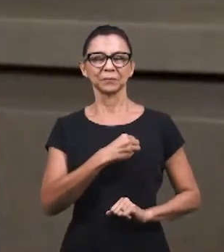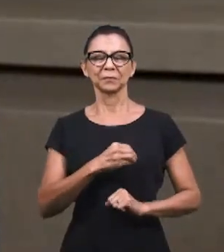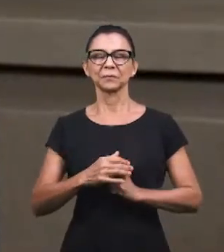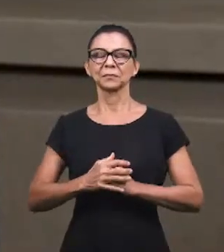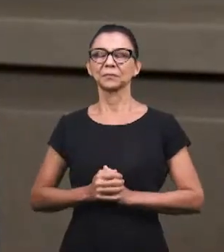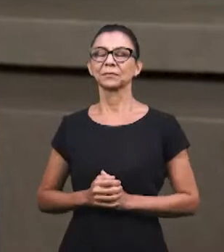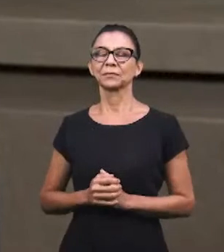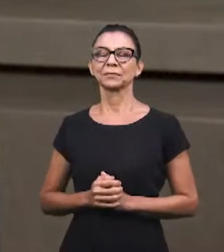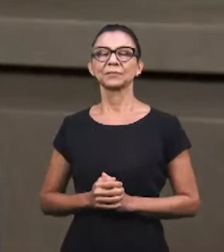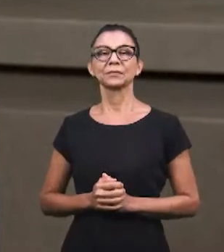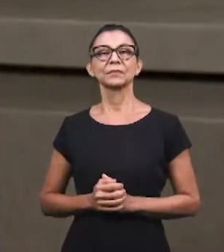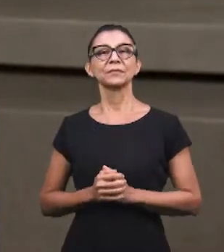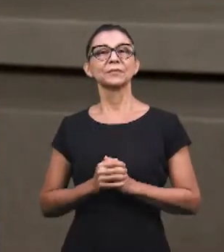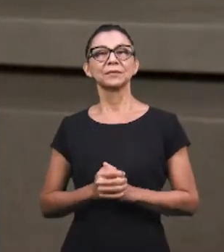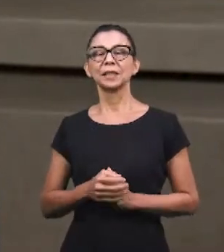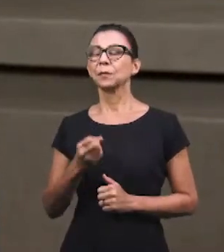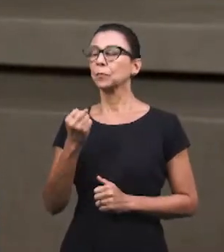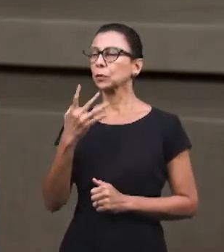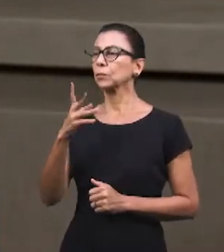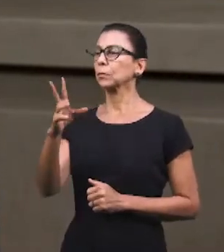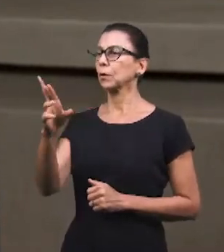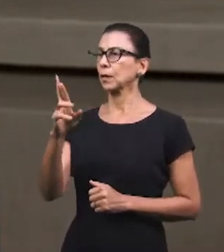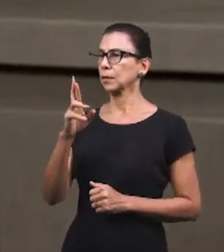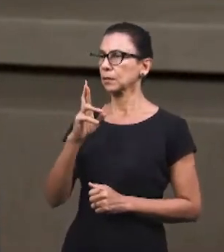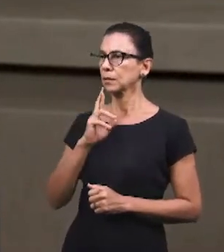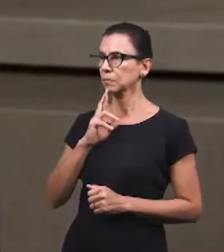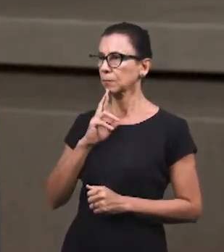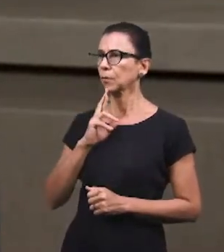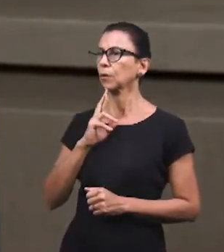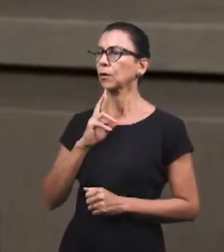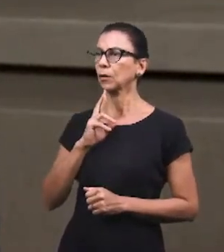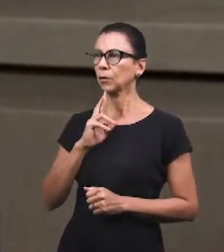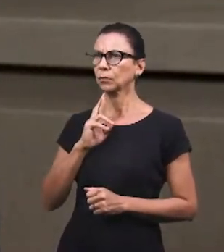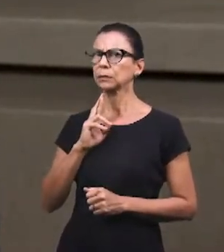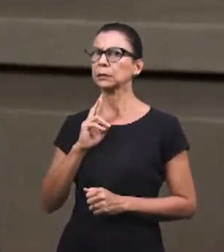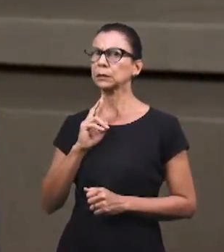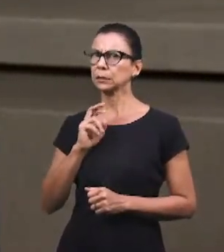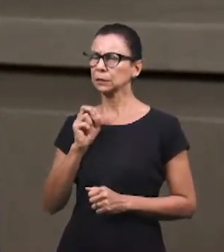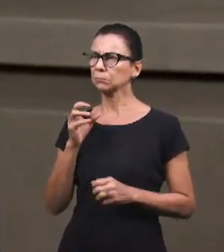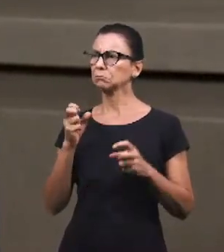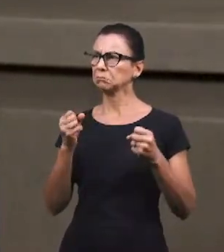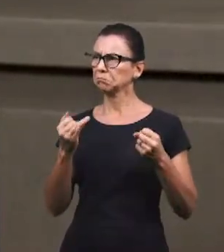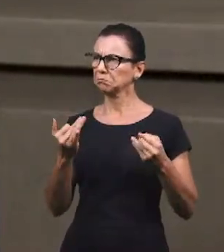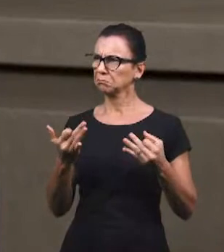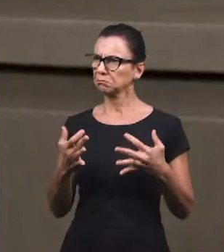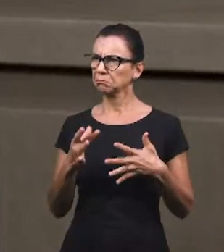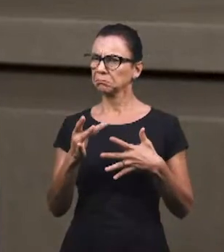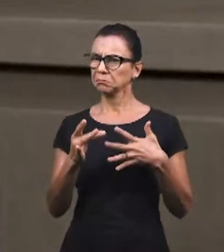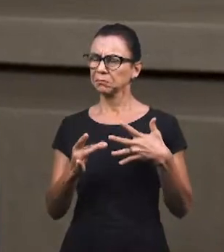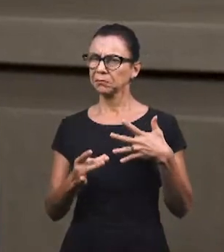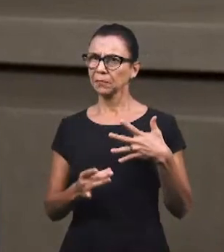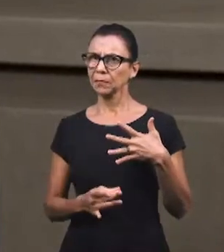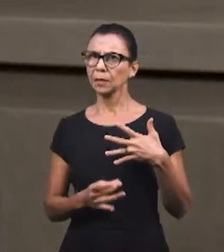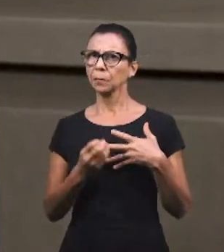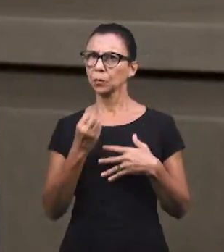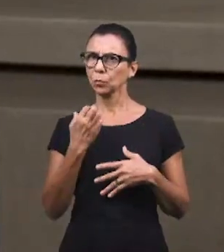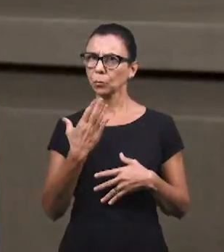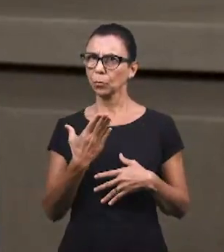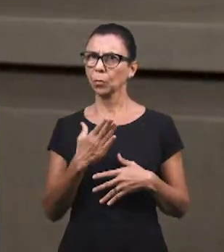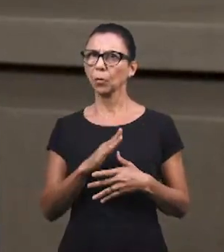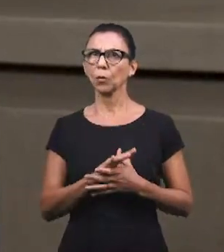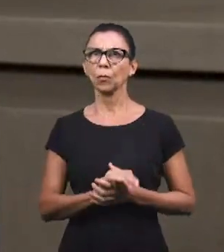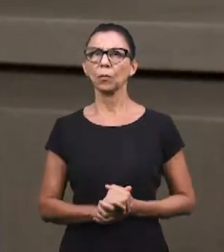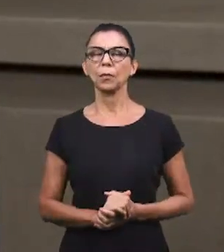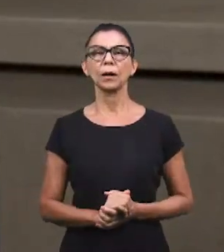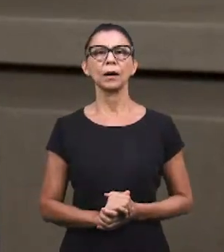Muito bem colocado na sua resposta. Naturalmente, é uma resposta que exigiu uma boa explicação. E a irmã colocou muito bem a questão